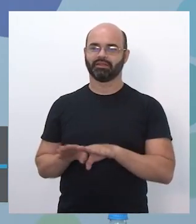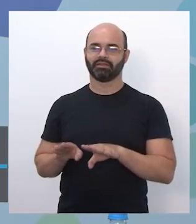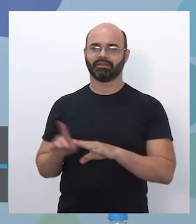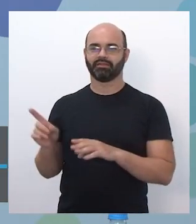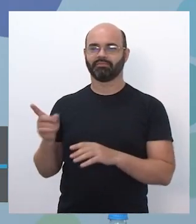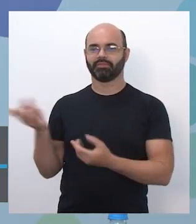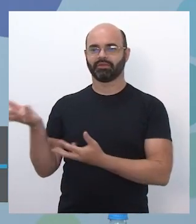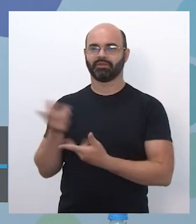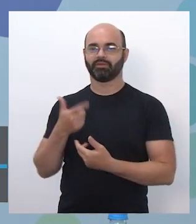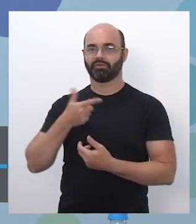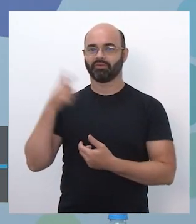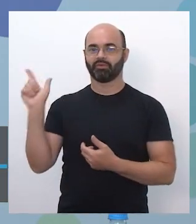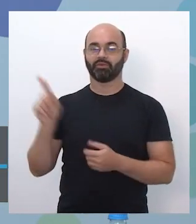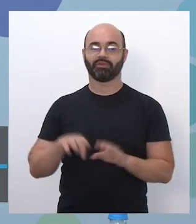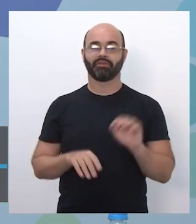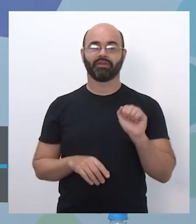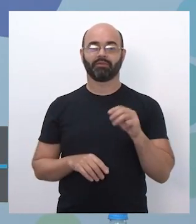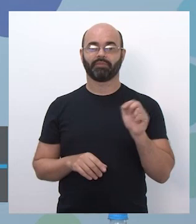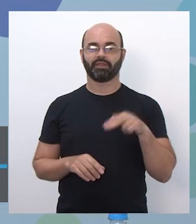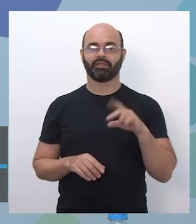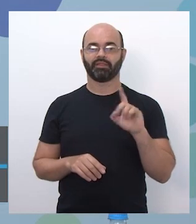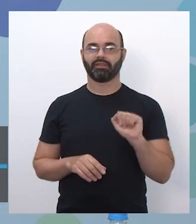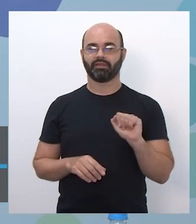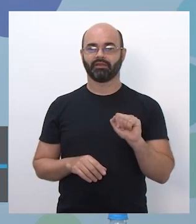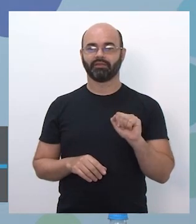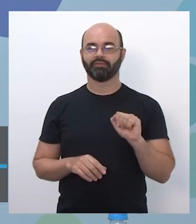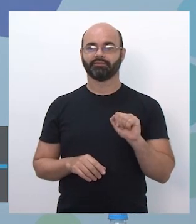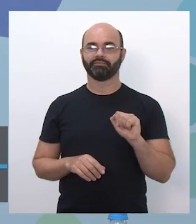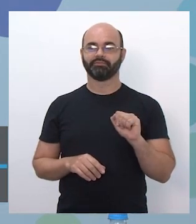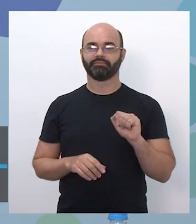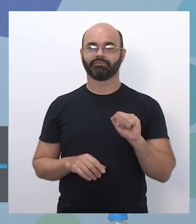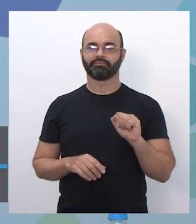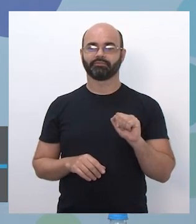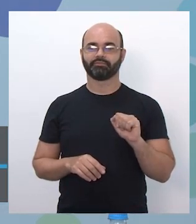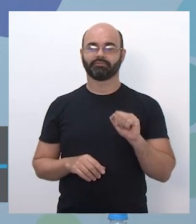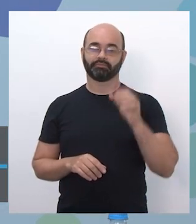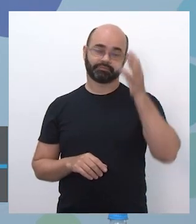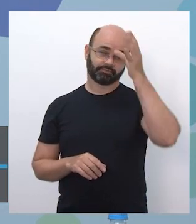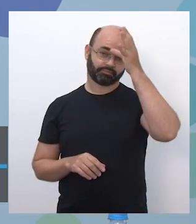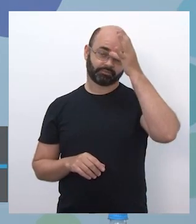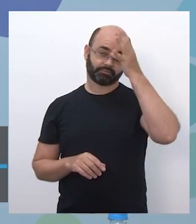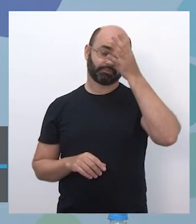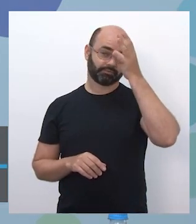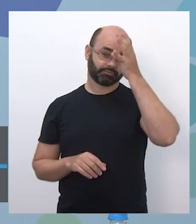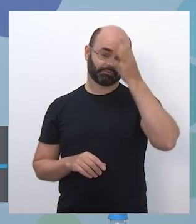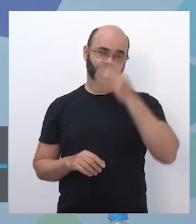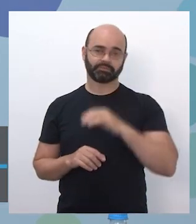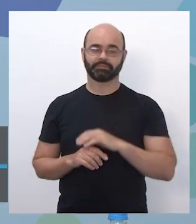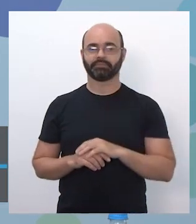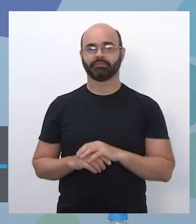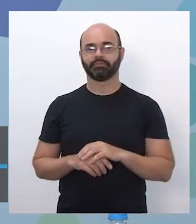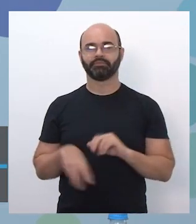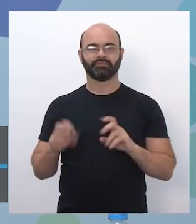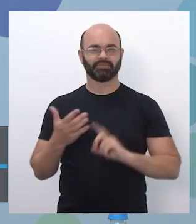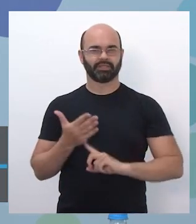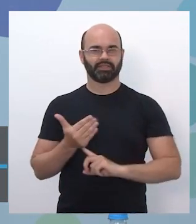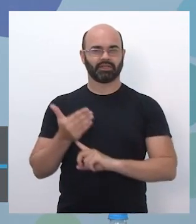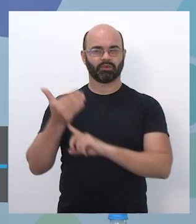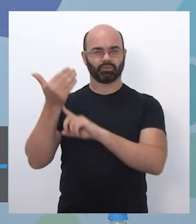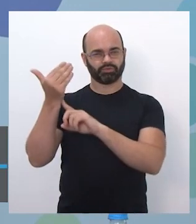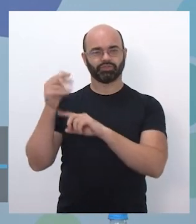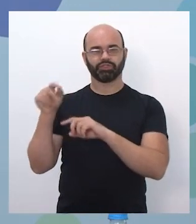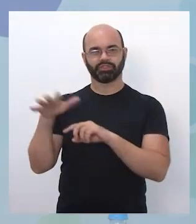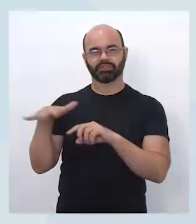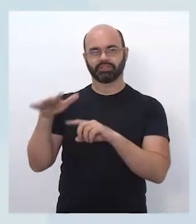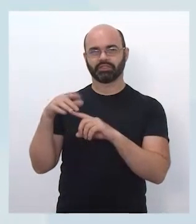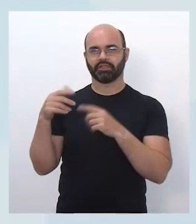nossa, a Amanda, para falar um pouco para vocês sobre as questões mais tecnológicas, mas antes disso, eu queria falar sobre